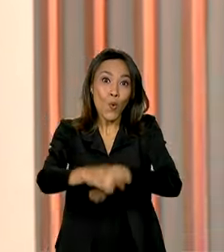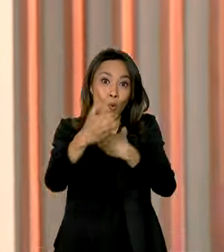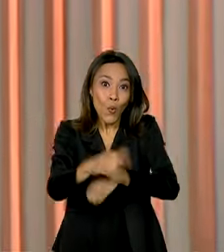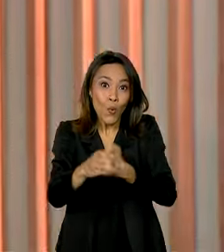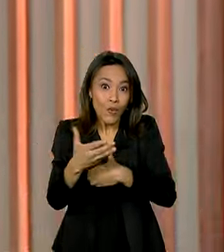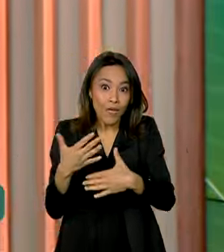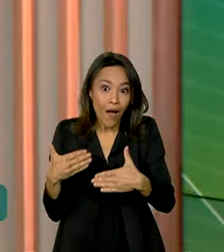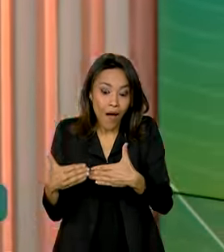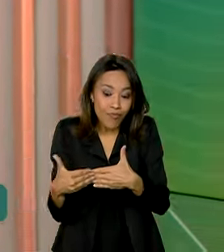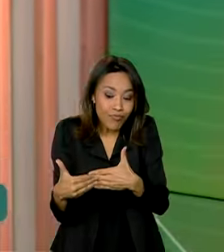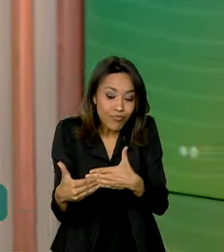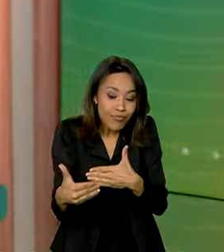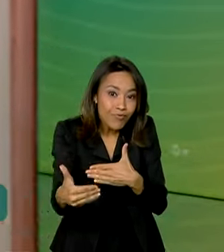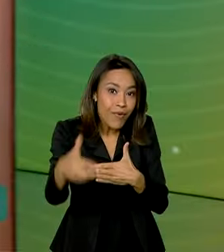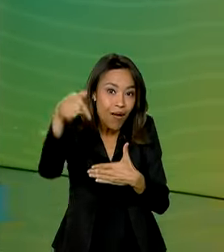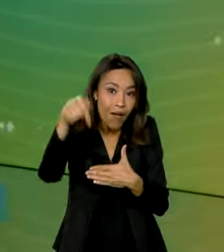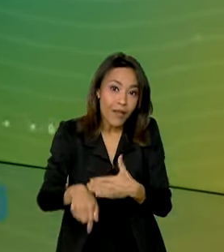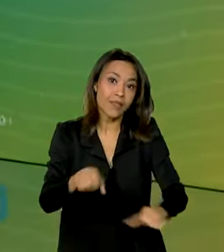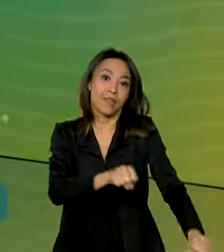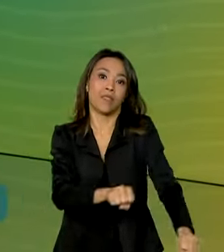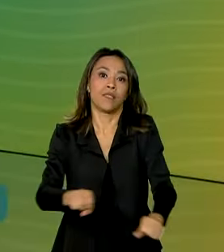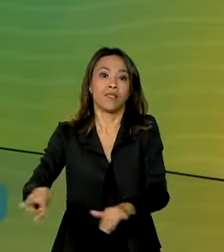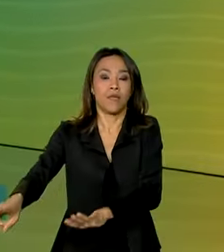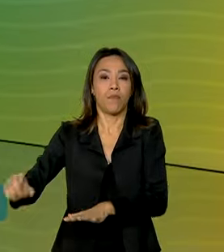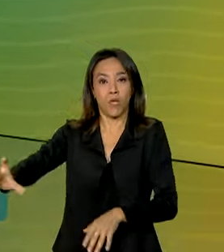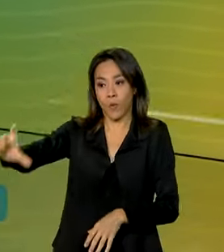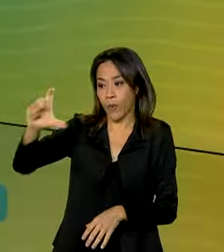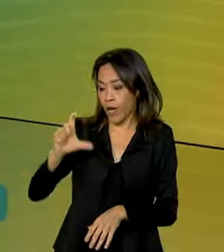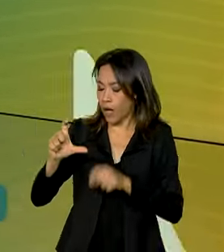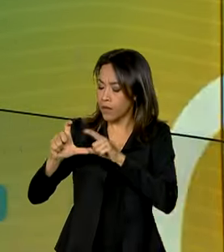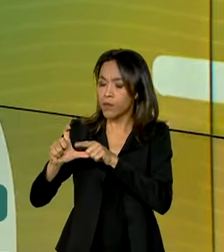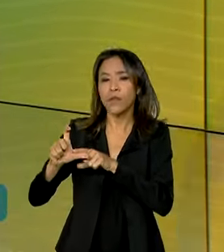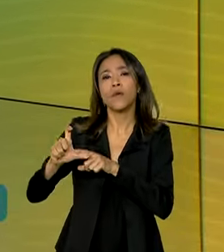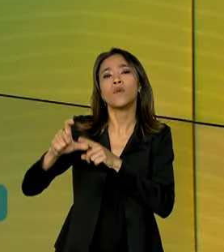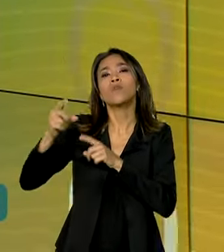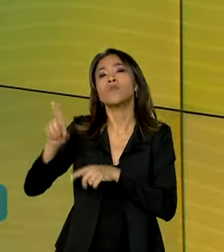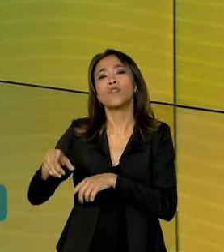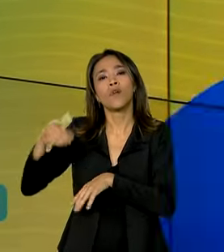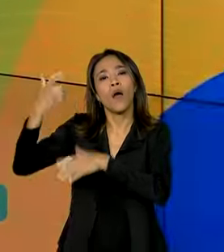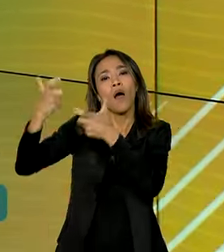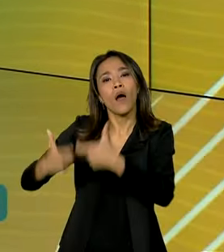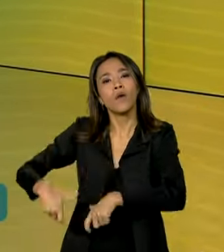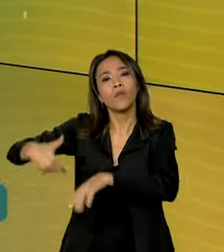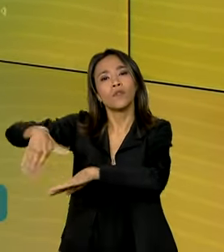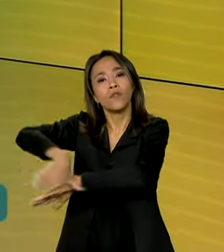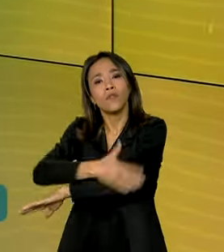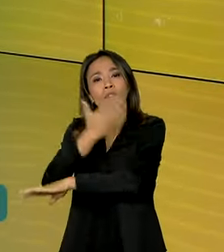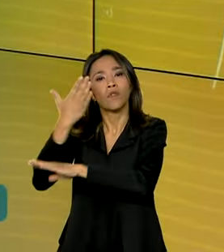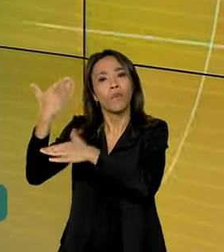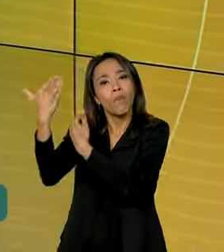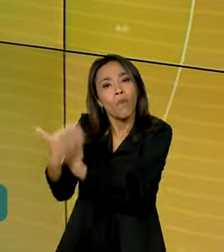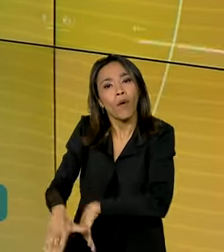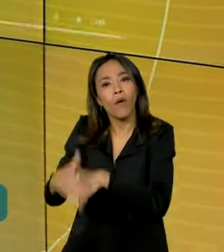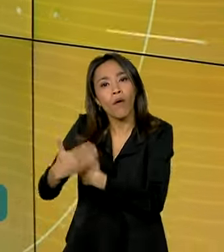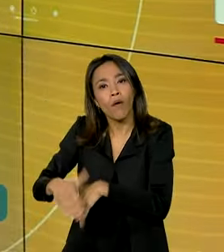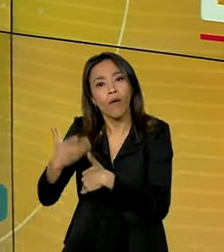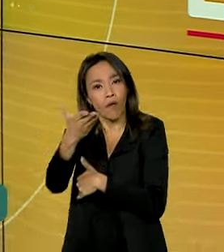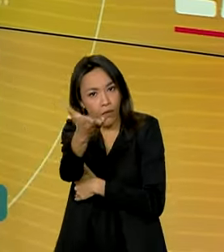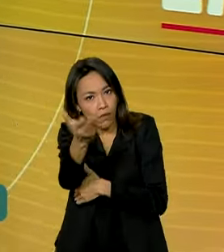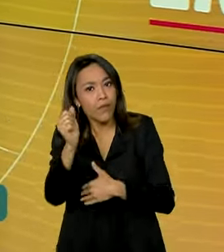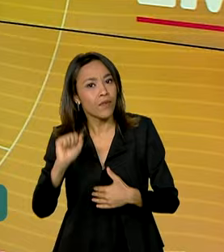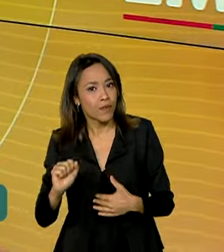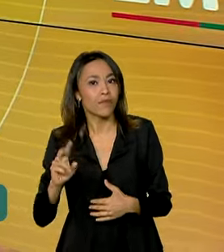chegando e será divulgado esta semana o cartão de confirmação. Pelo documento, o candidato fica sabendo onde